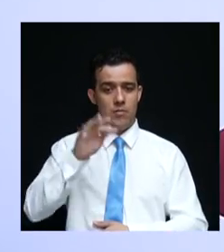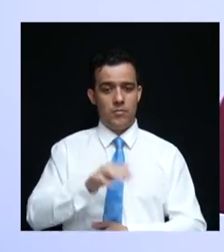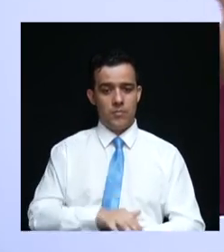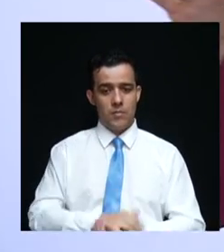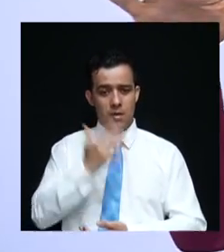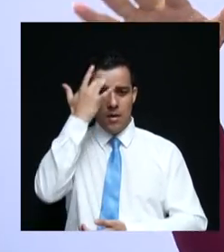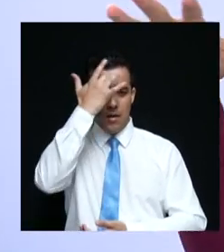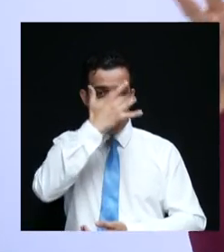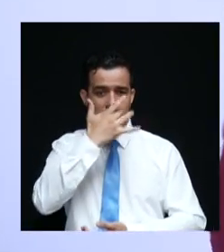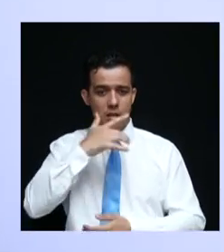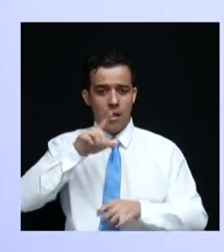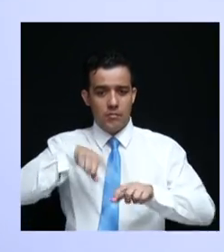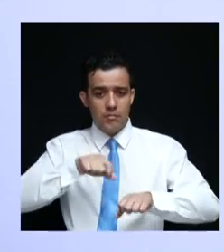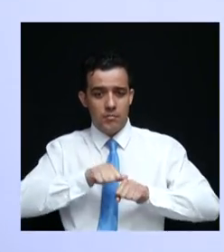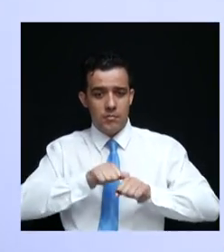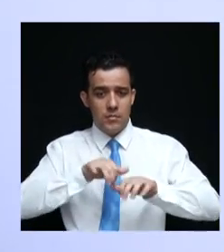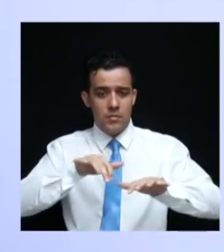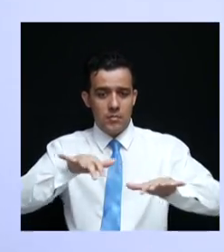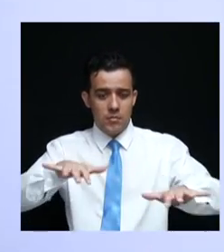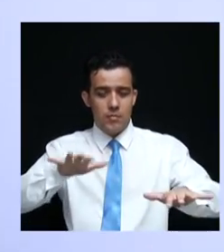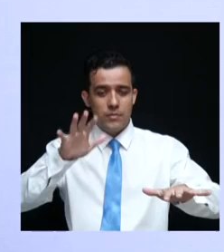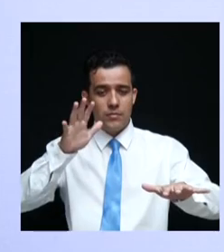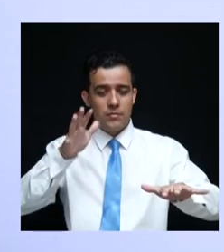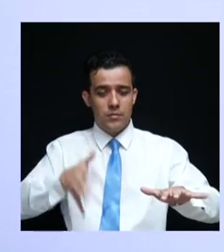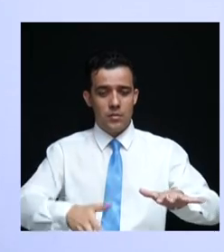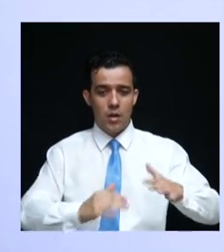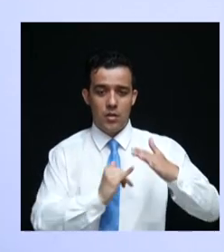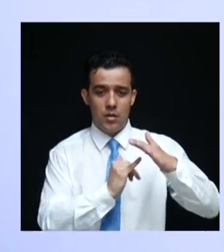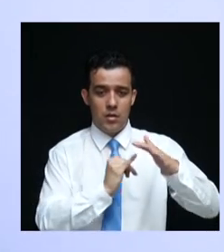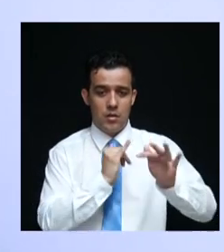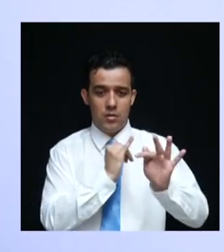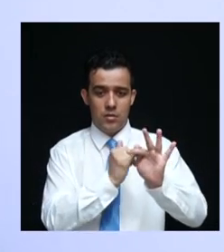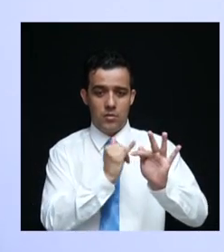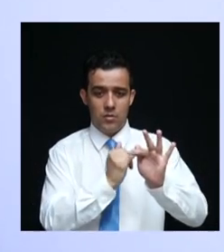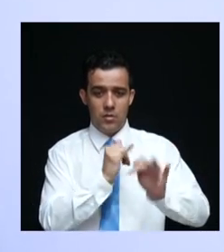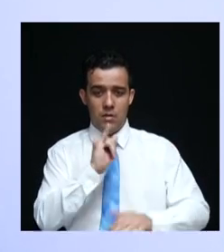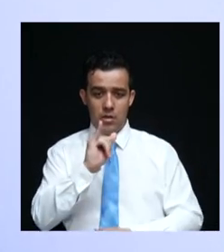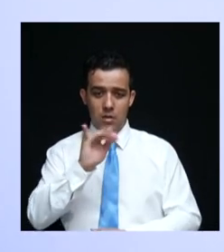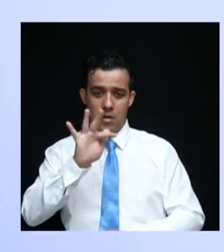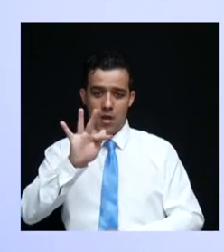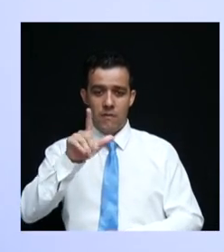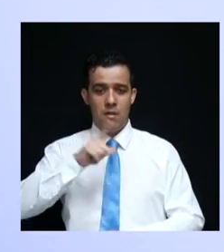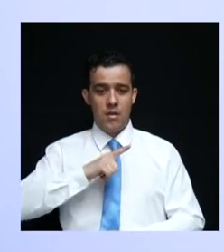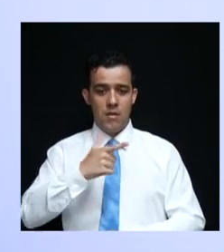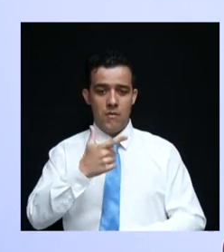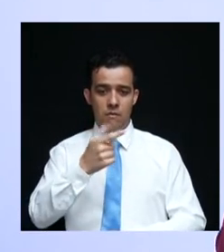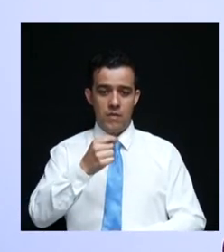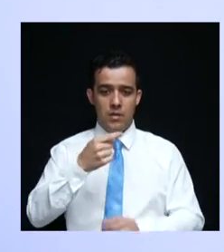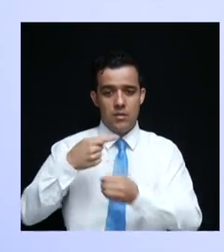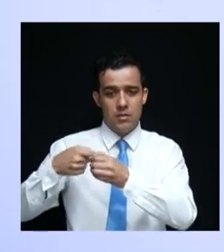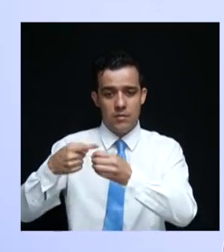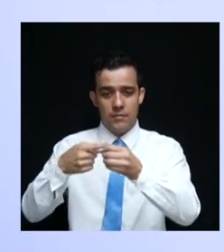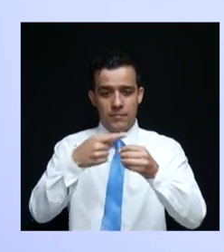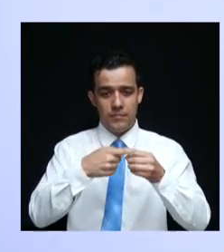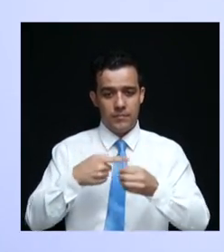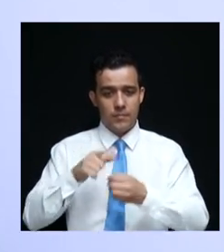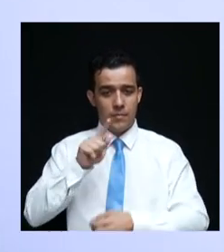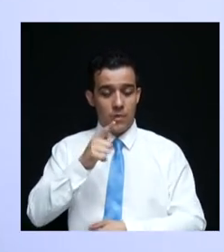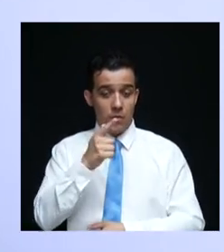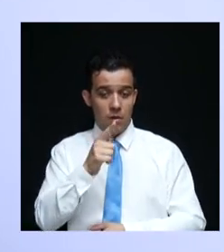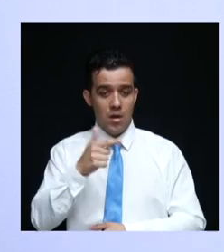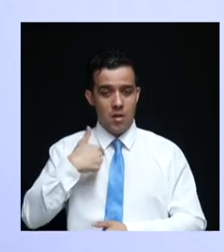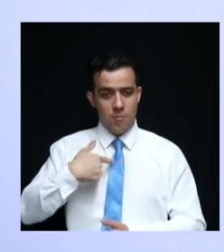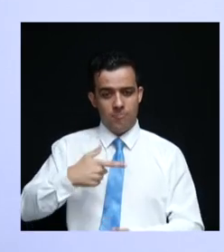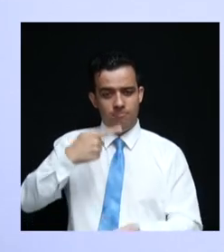fez uma rede distribuída que hoje os institutos federais estão em 20 cidades em Goiás. E eu tenho um